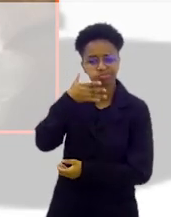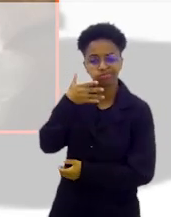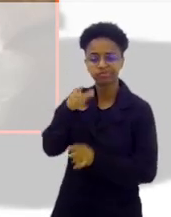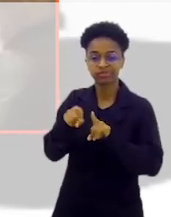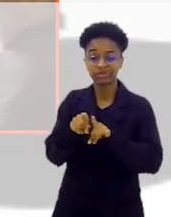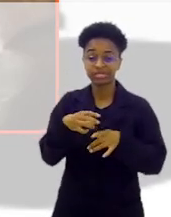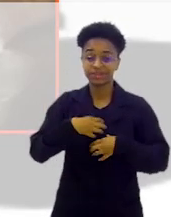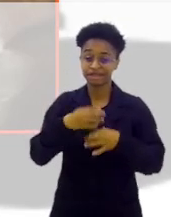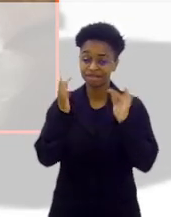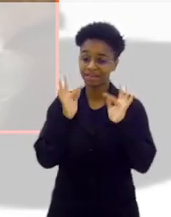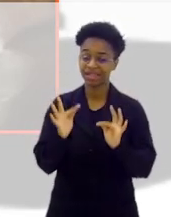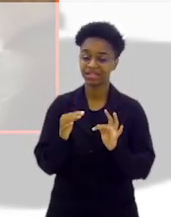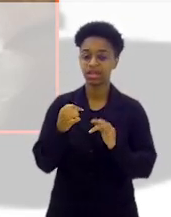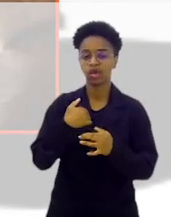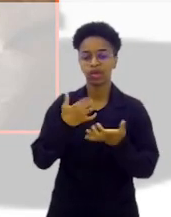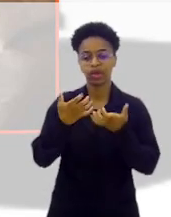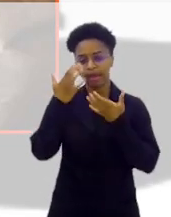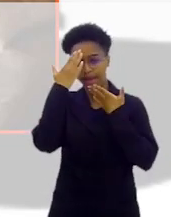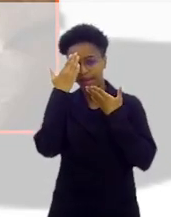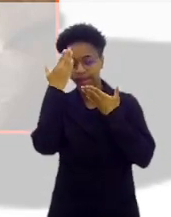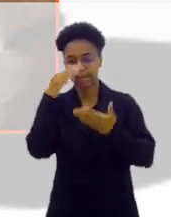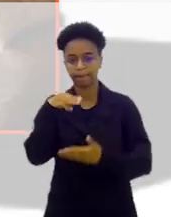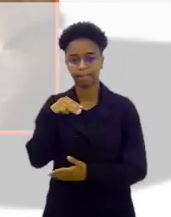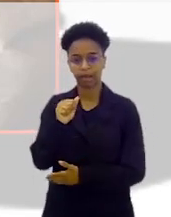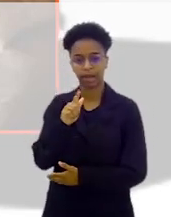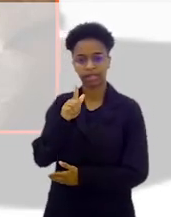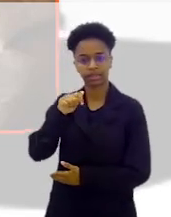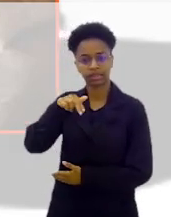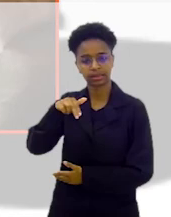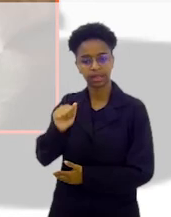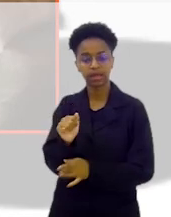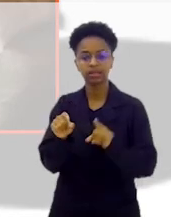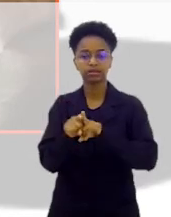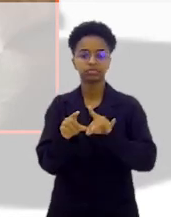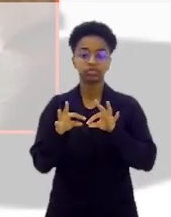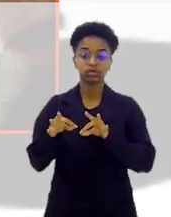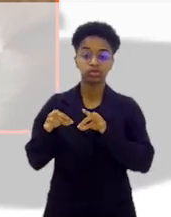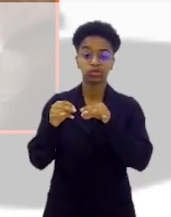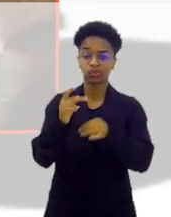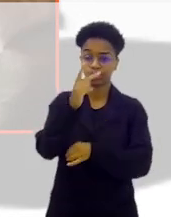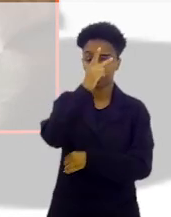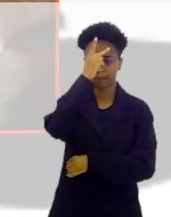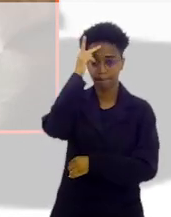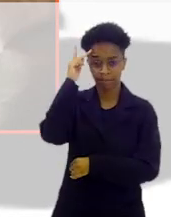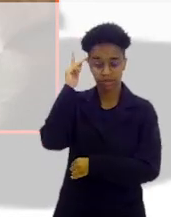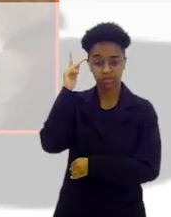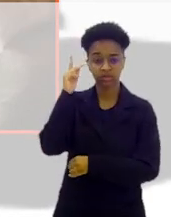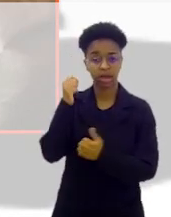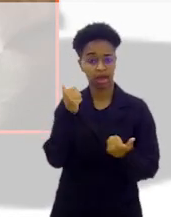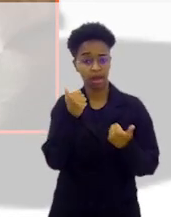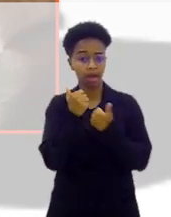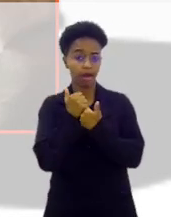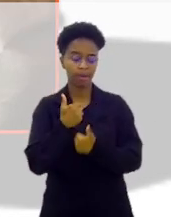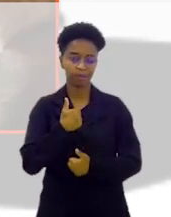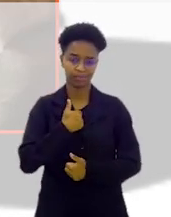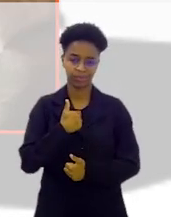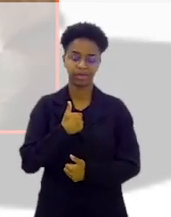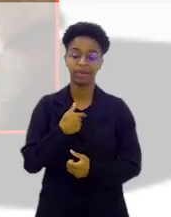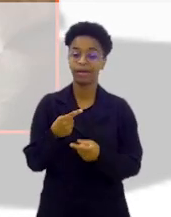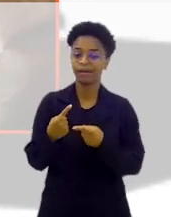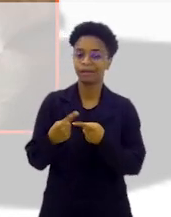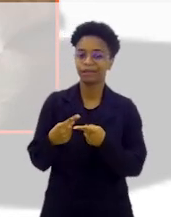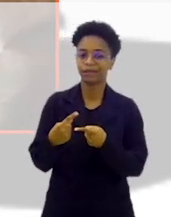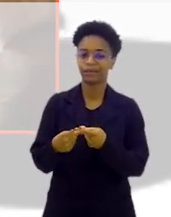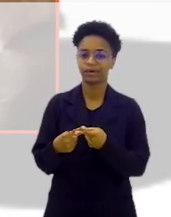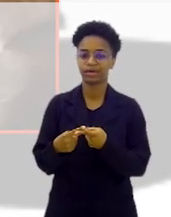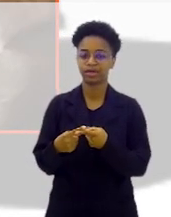as suas palavras e fico feliz. Gostaria de agradecer a Magna e a todos aqueles que estão, de alguma forma, apoiando isso,